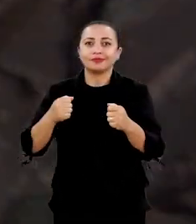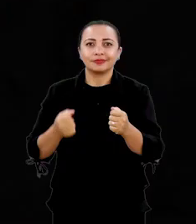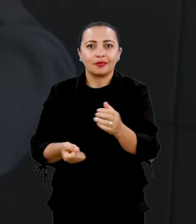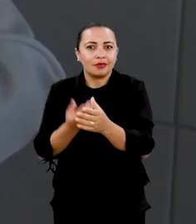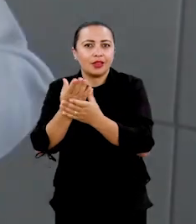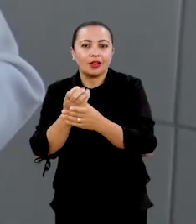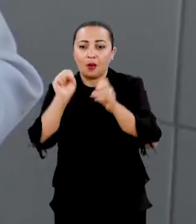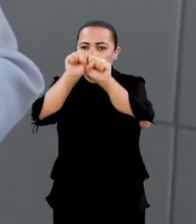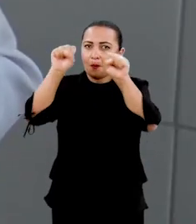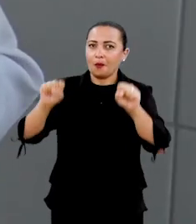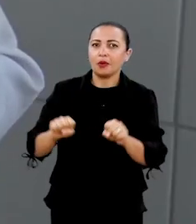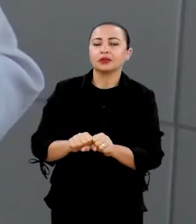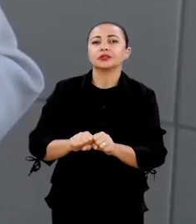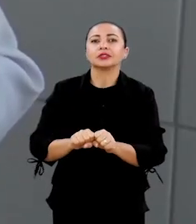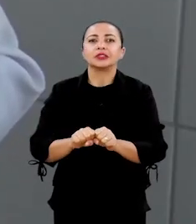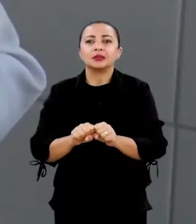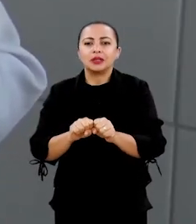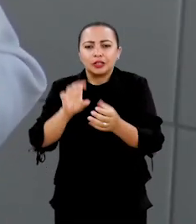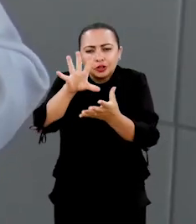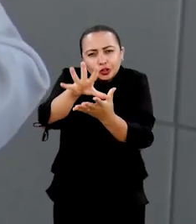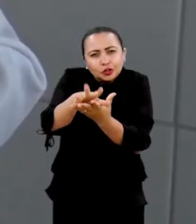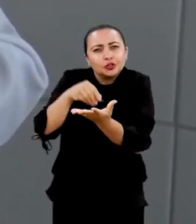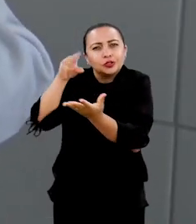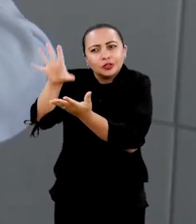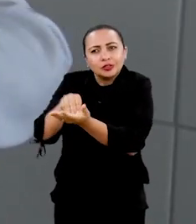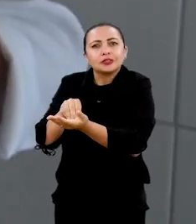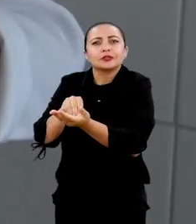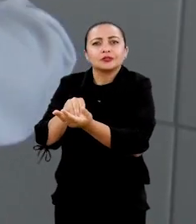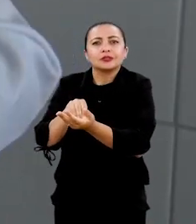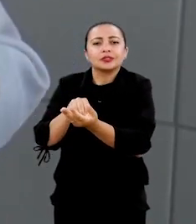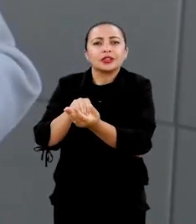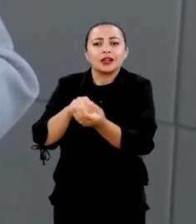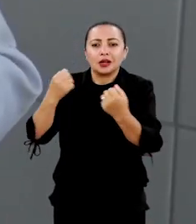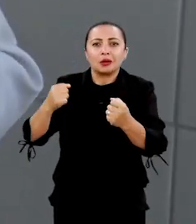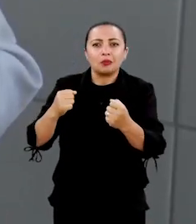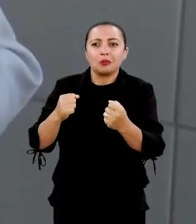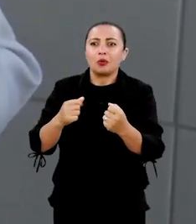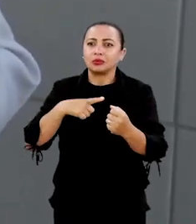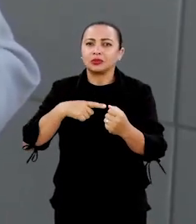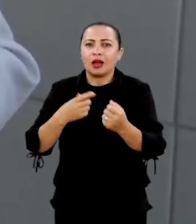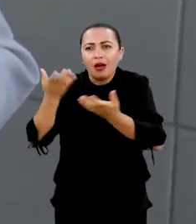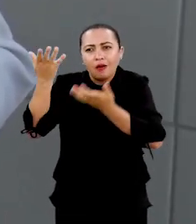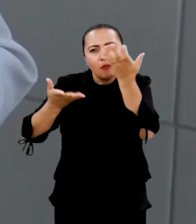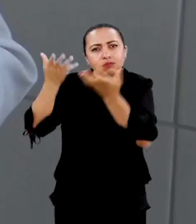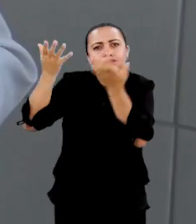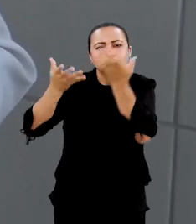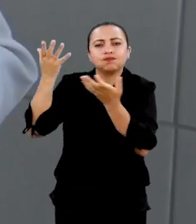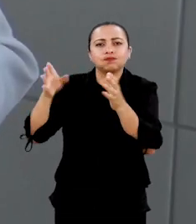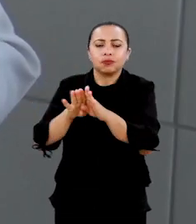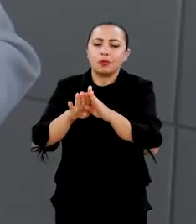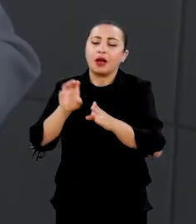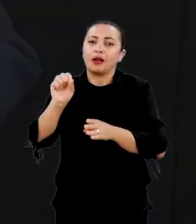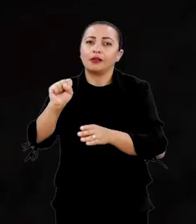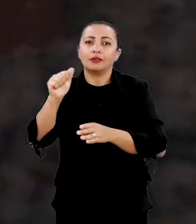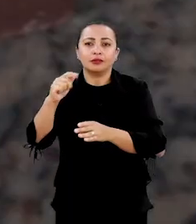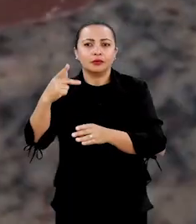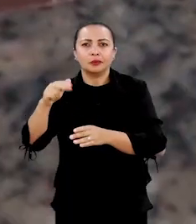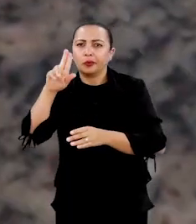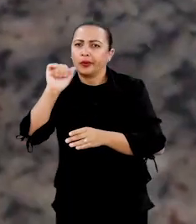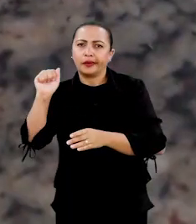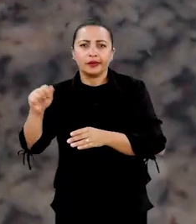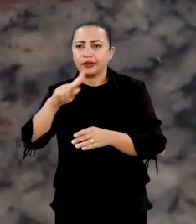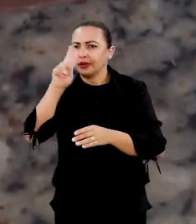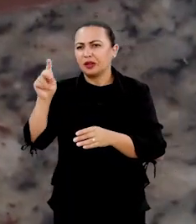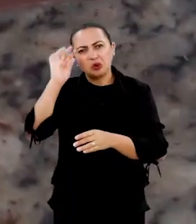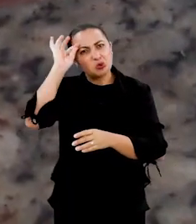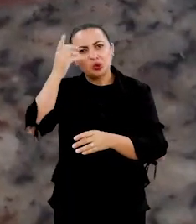criar um sistema de extrativismo que possa explorar economicamente a sapucaia,